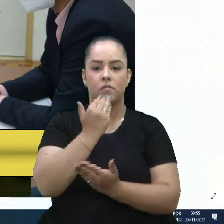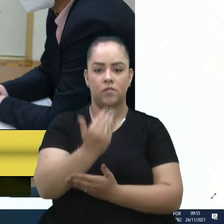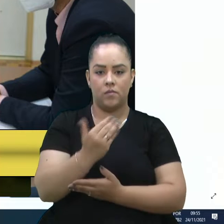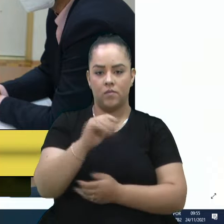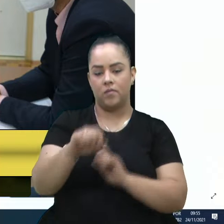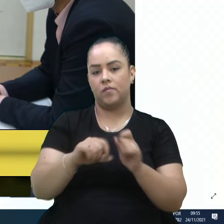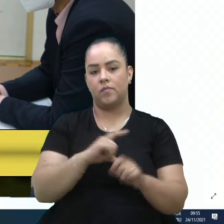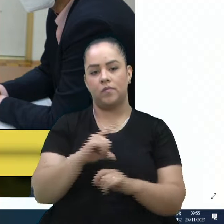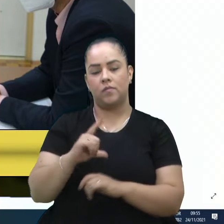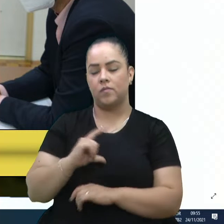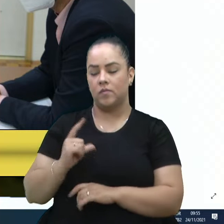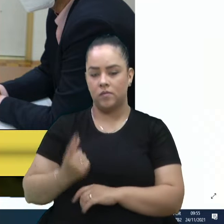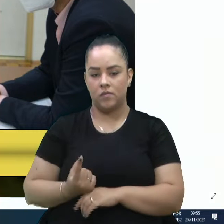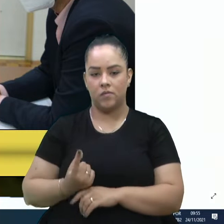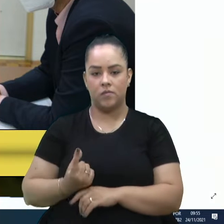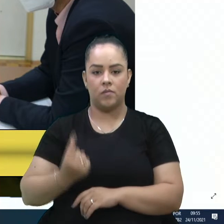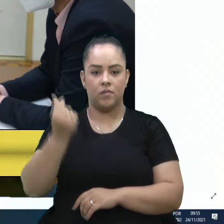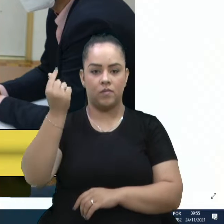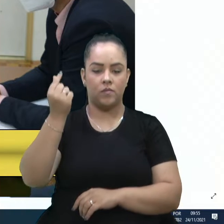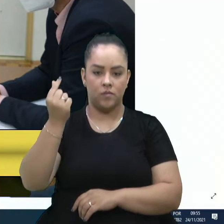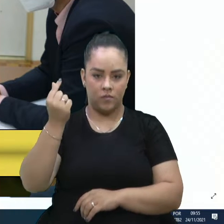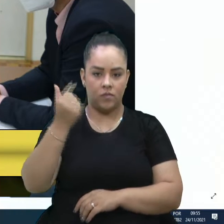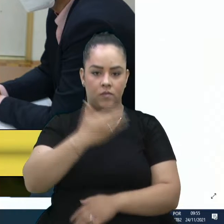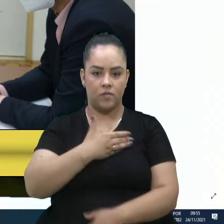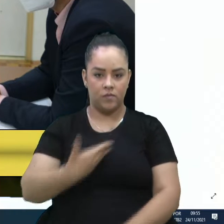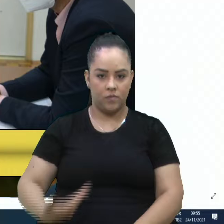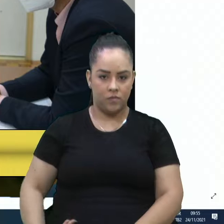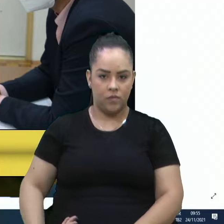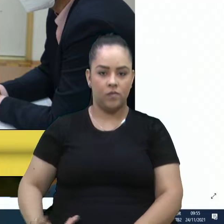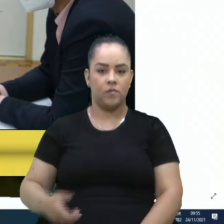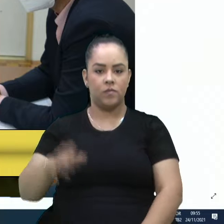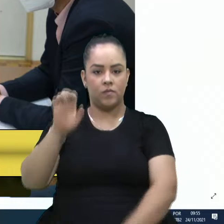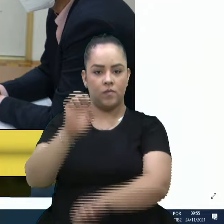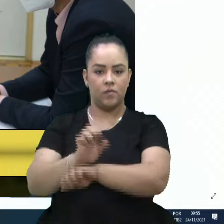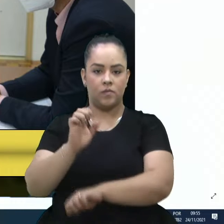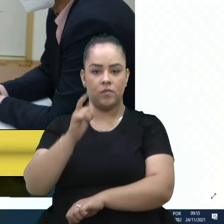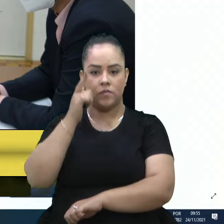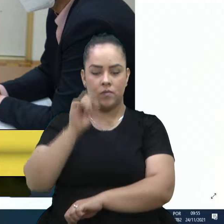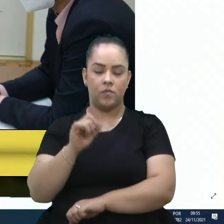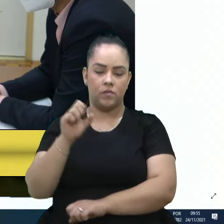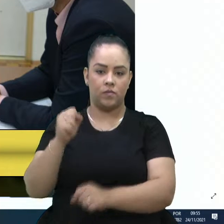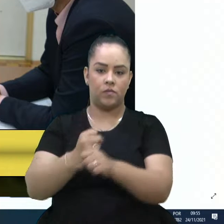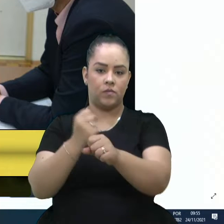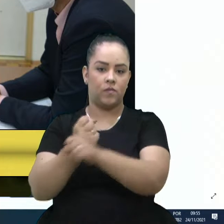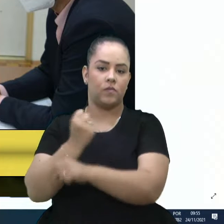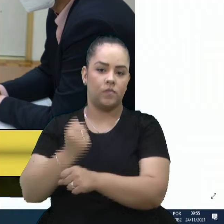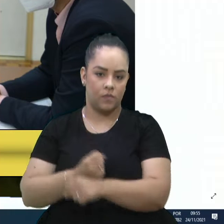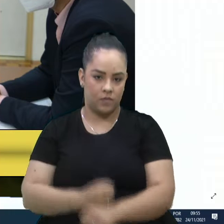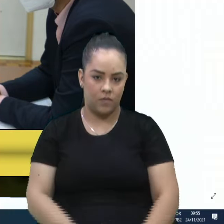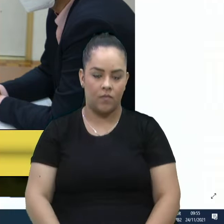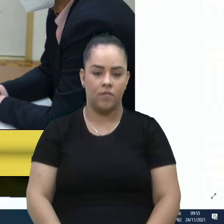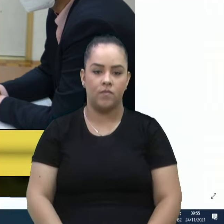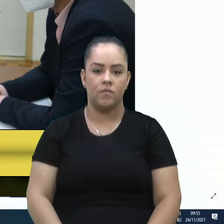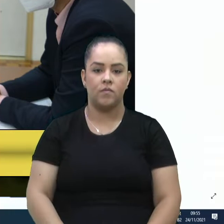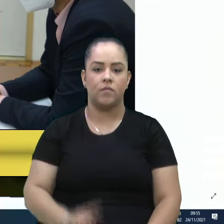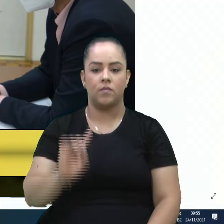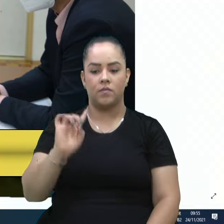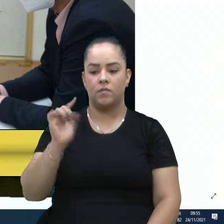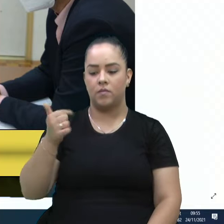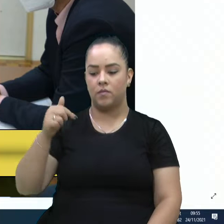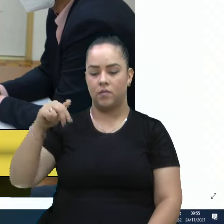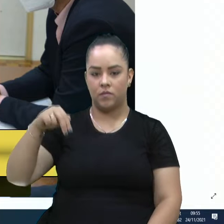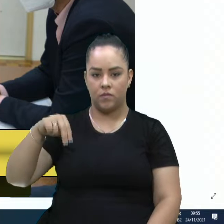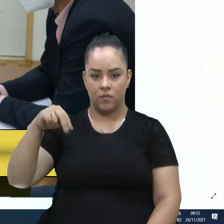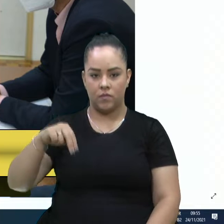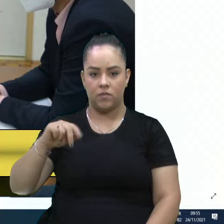financeiros ao governo do Estado para a implementação desta obra. 17 de novembro,